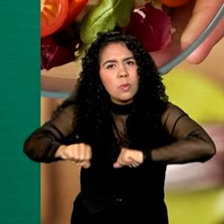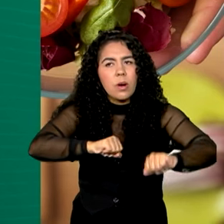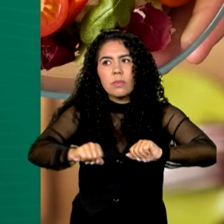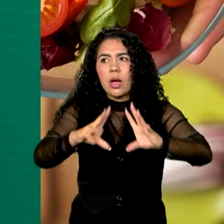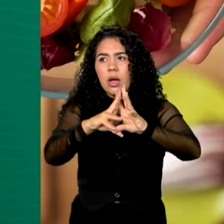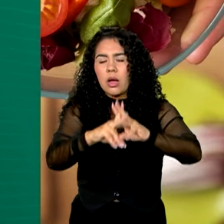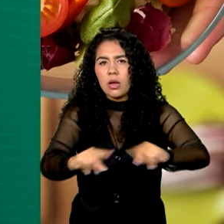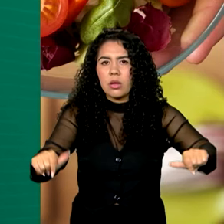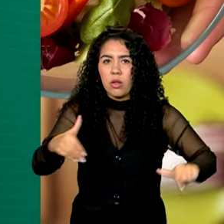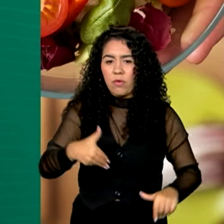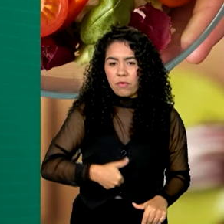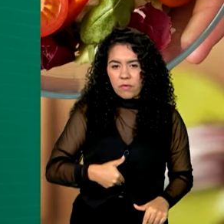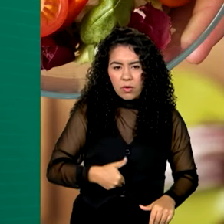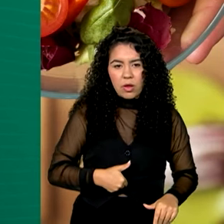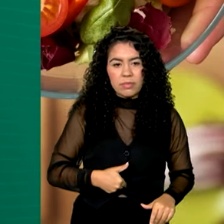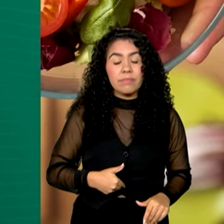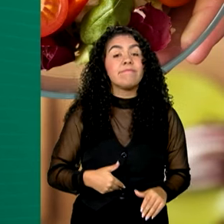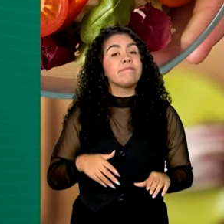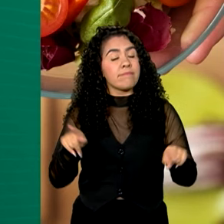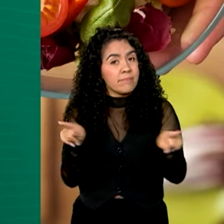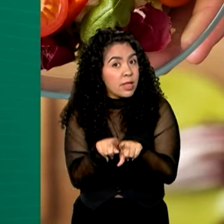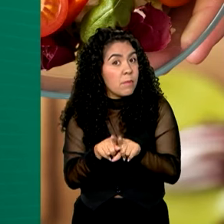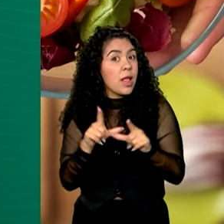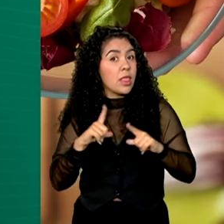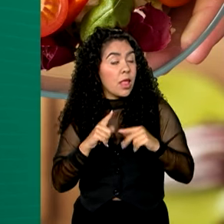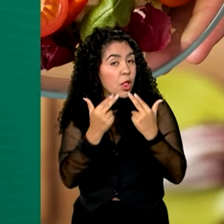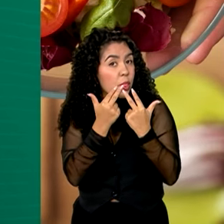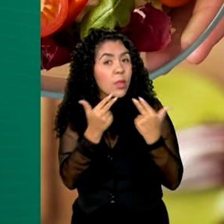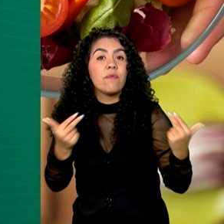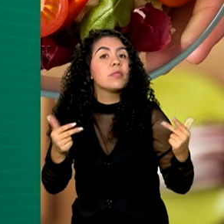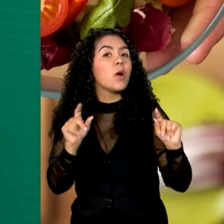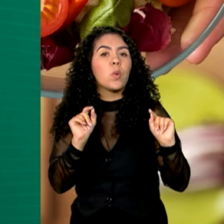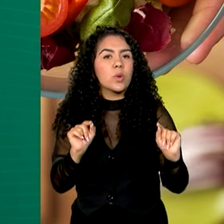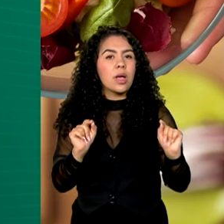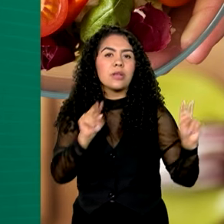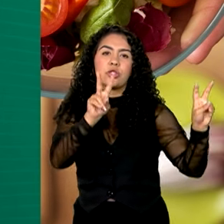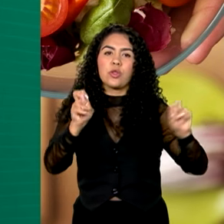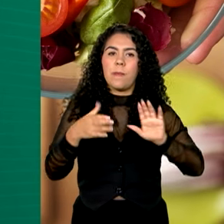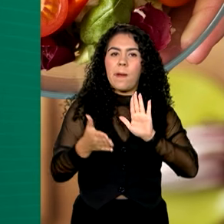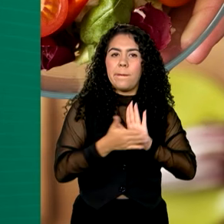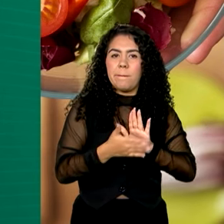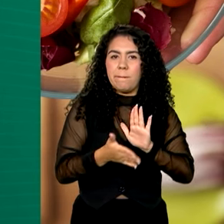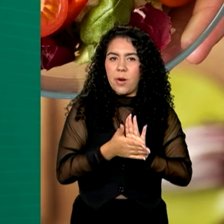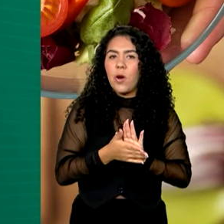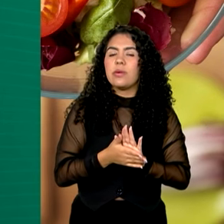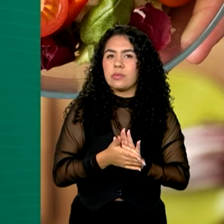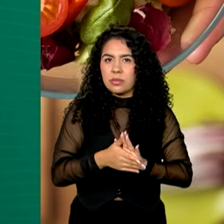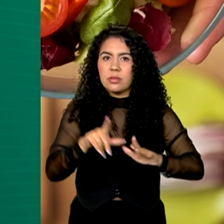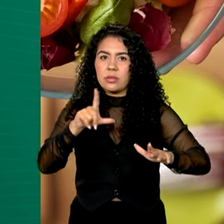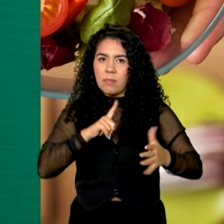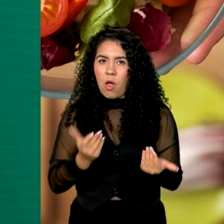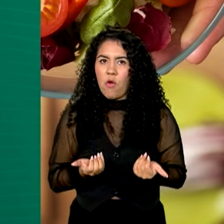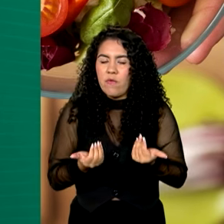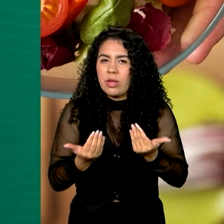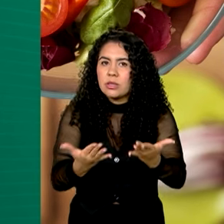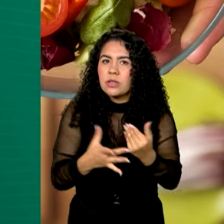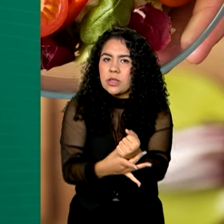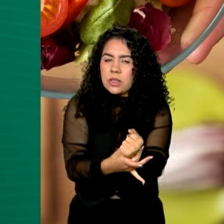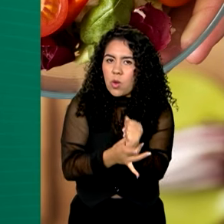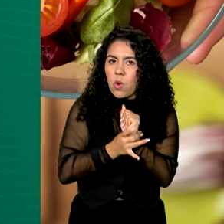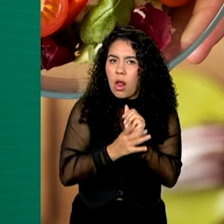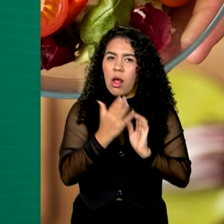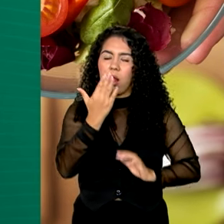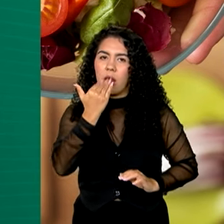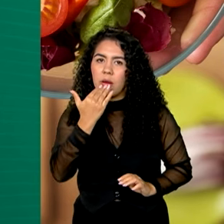fome. Além disso, uma novidade é a proposta de integrar os sistemas de segurança alimentar,